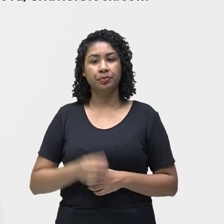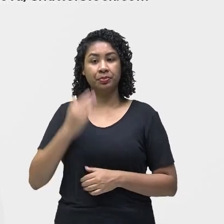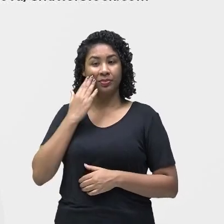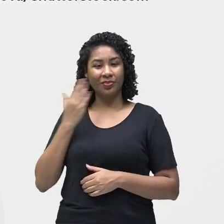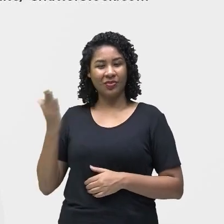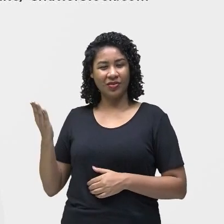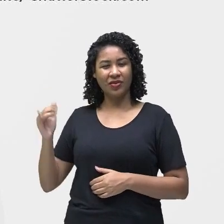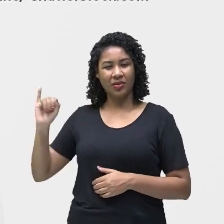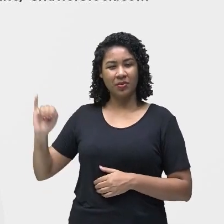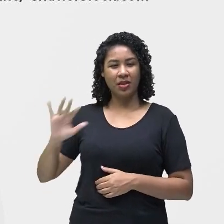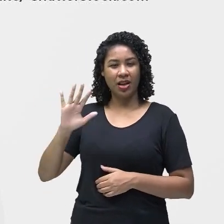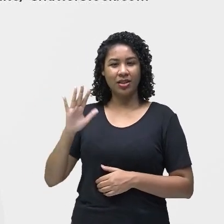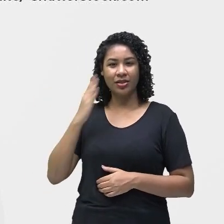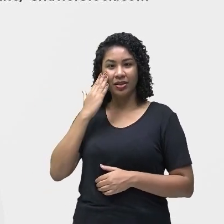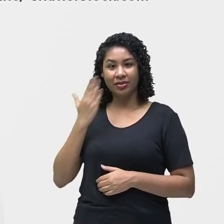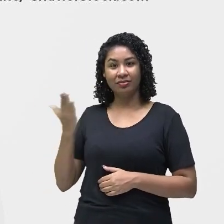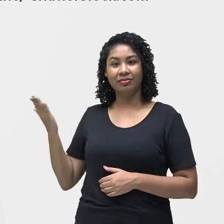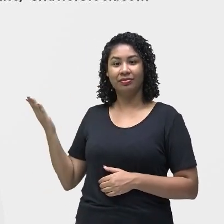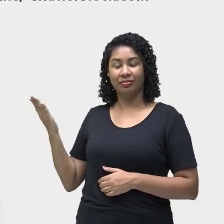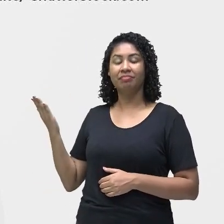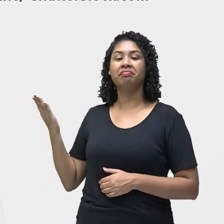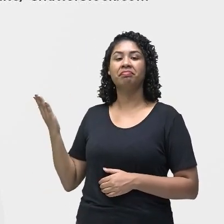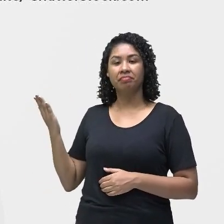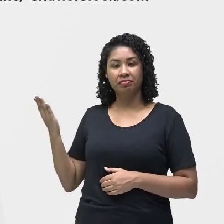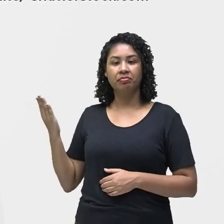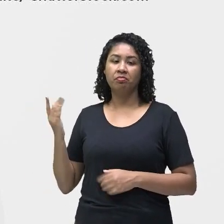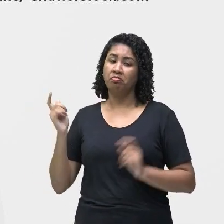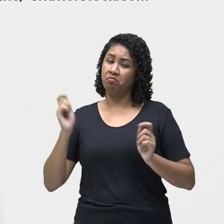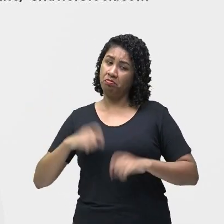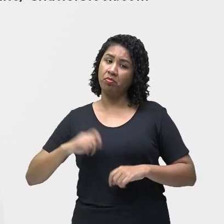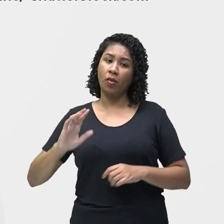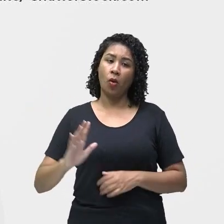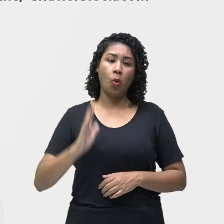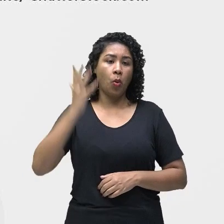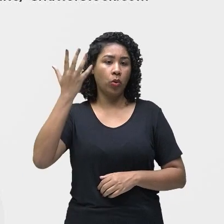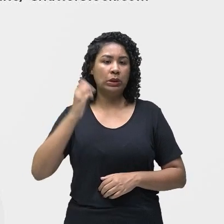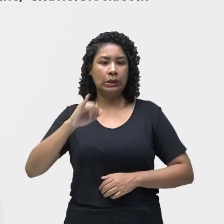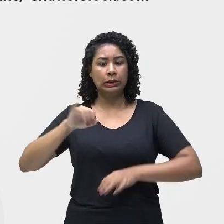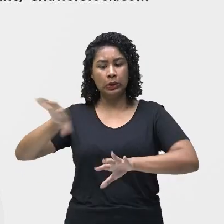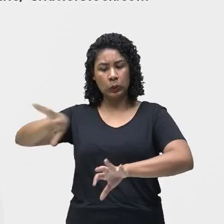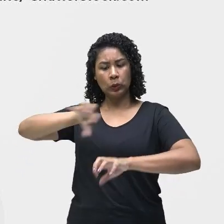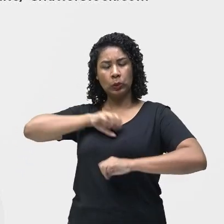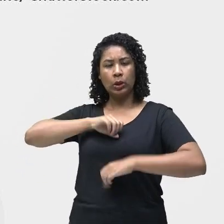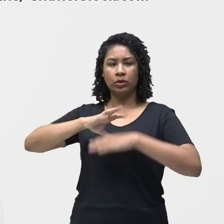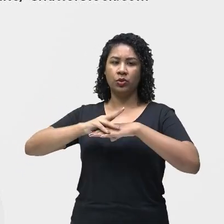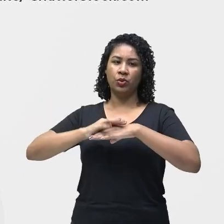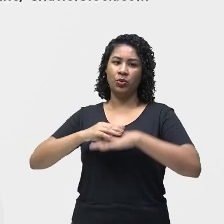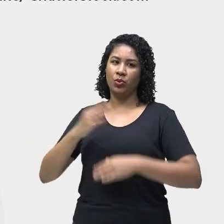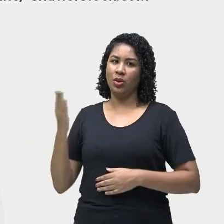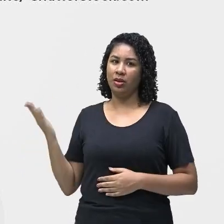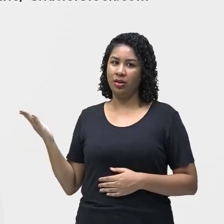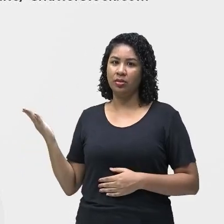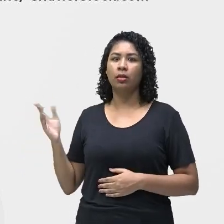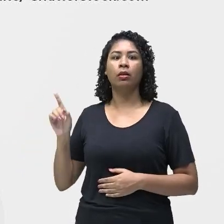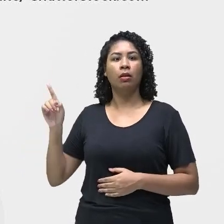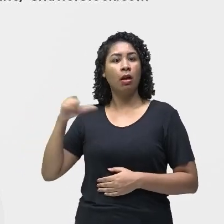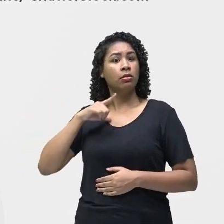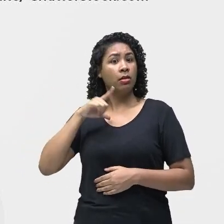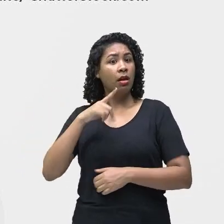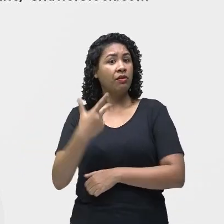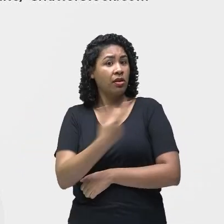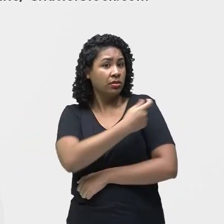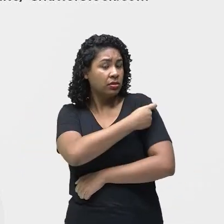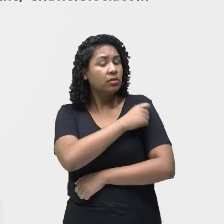na imagem aí, a gente trouxe pra vocês o que pode acontecer com a poliomelite. Lembrando que a poliomelite tem vacina